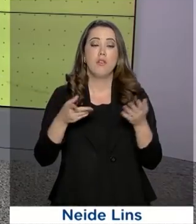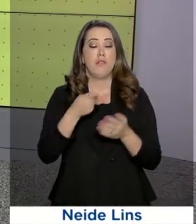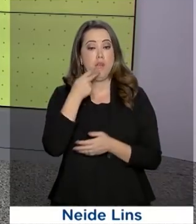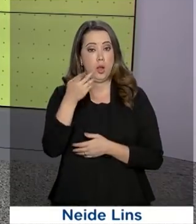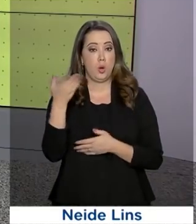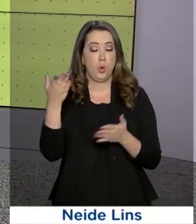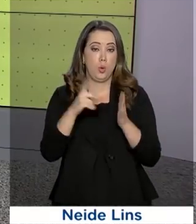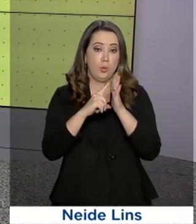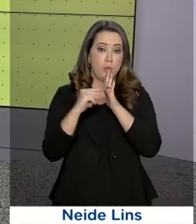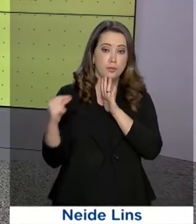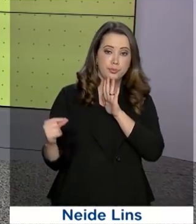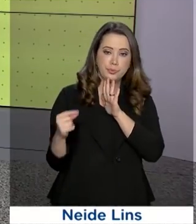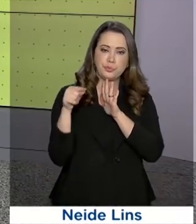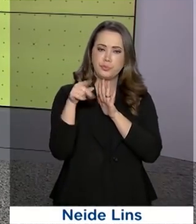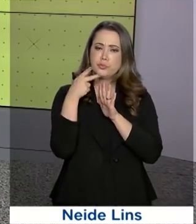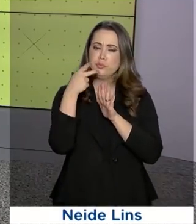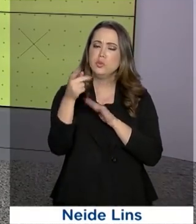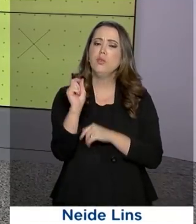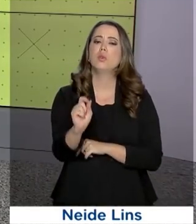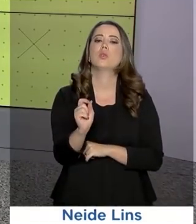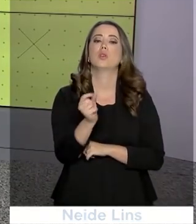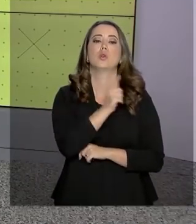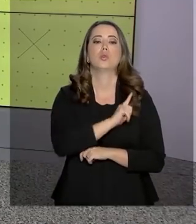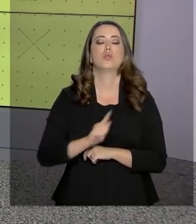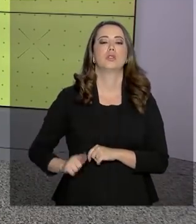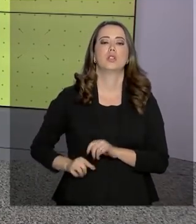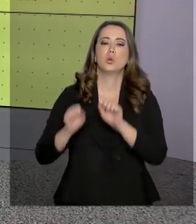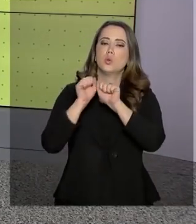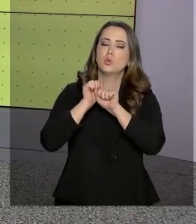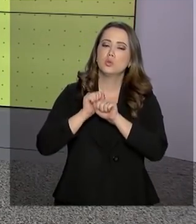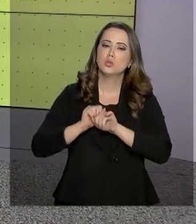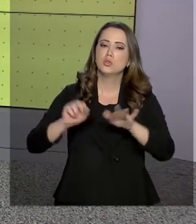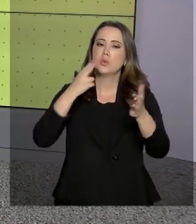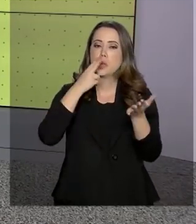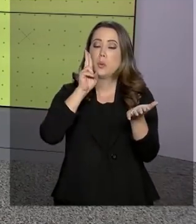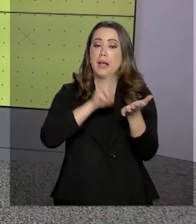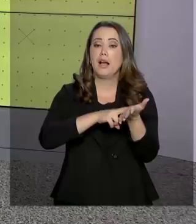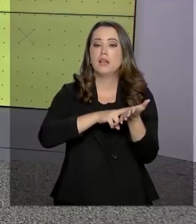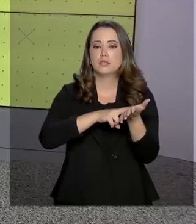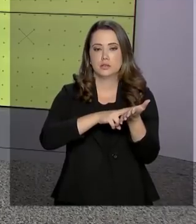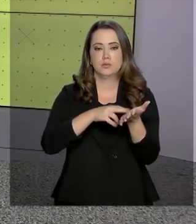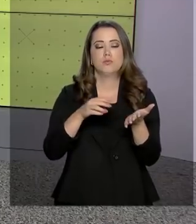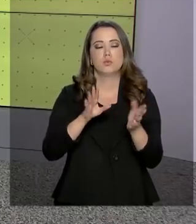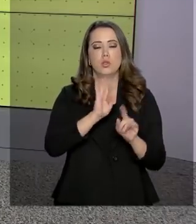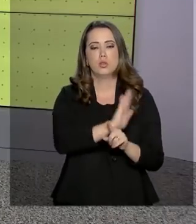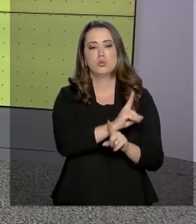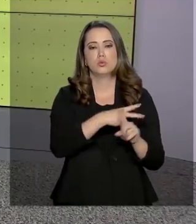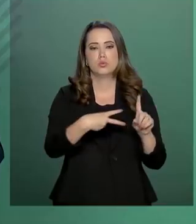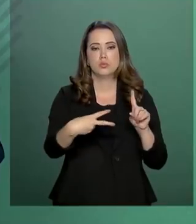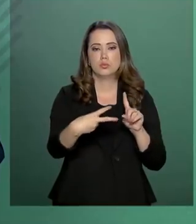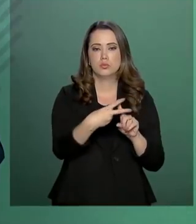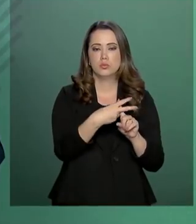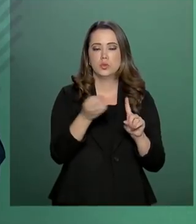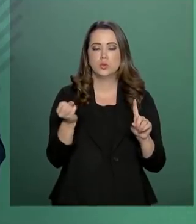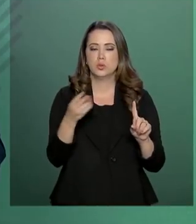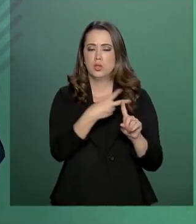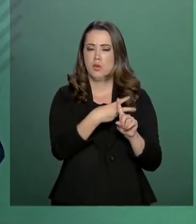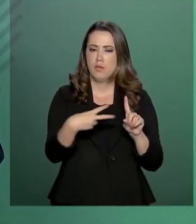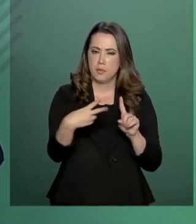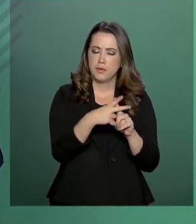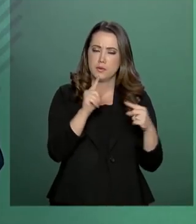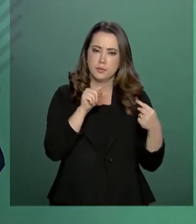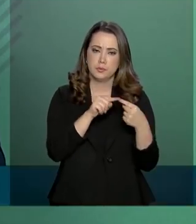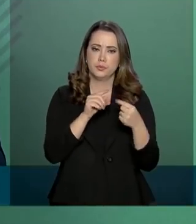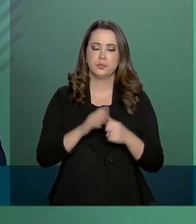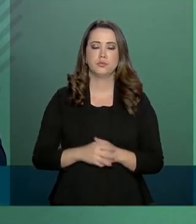há pouco no Palácio do Planalto e disse que governadores divulgaram uma carta em apoio à nova Previdência. Um